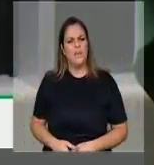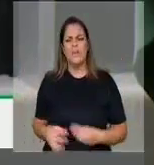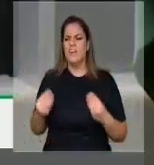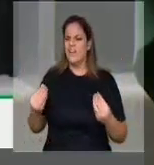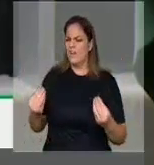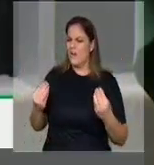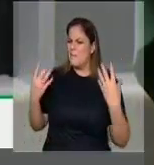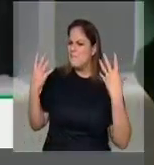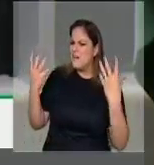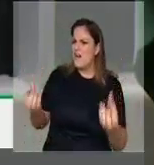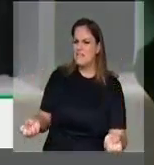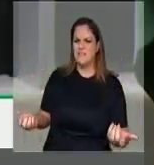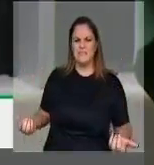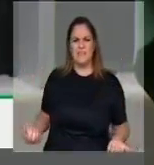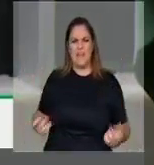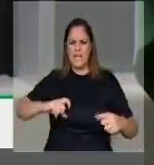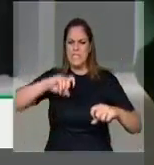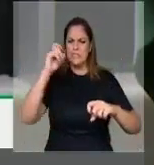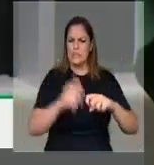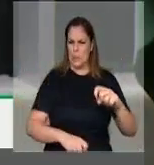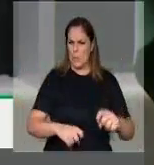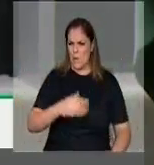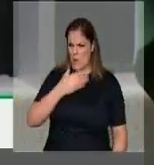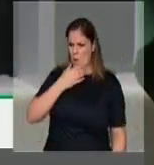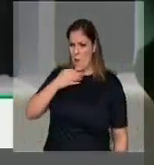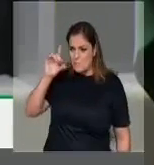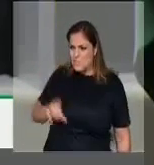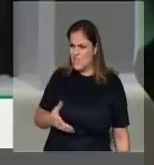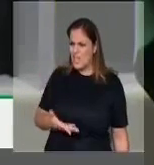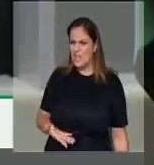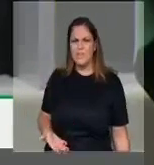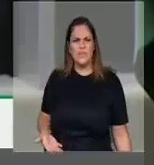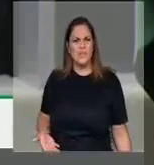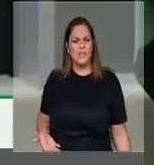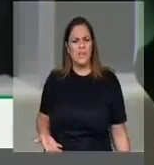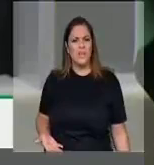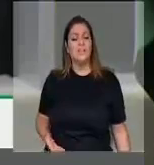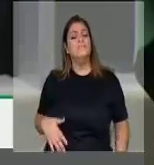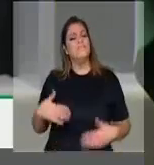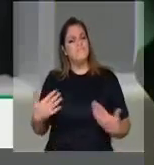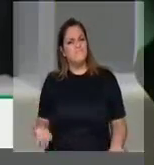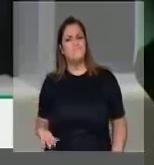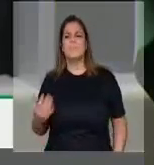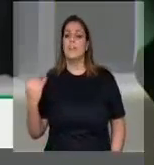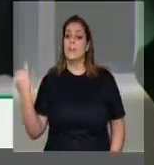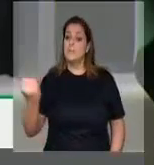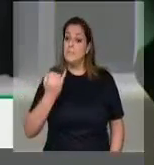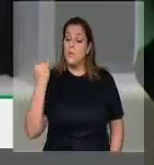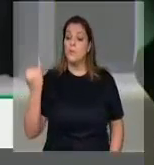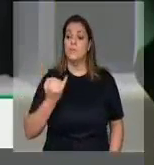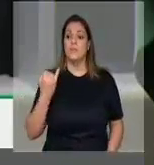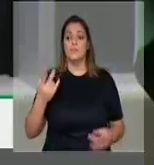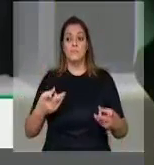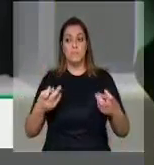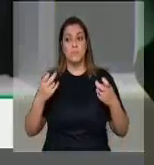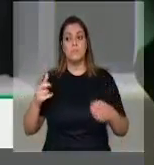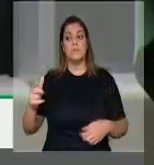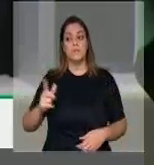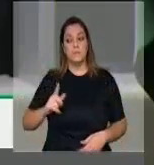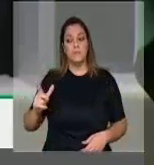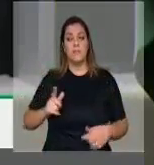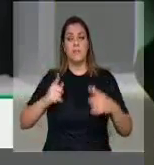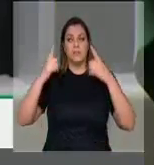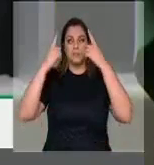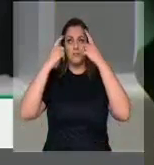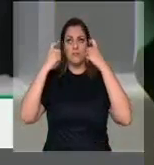assediar e estuprar como um direito dos homens? Reafirmo que é fundamental reconhecer a violência contra as mulheres